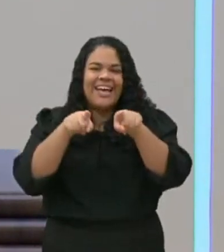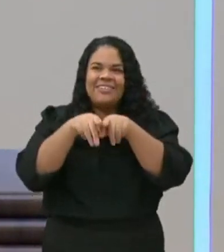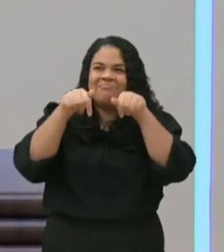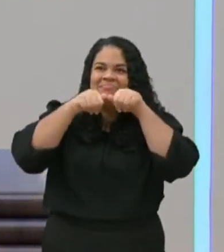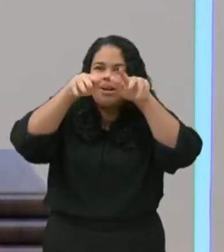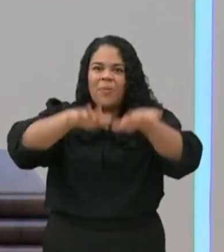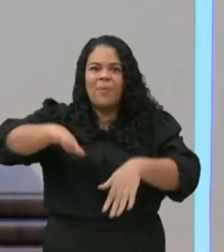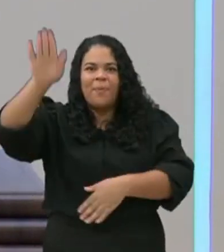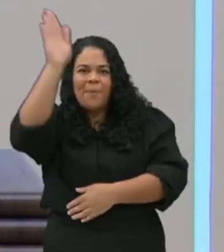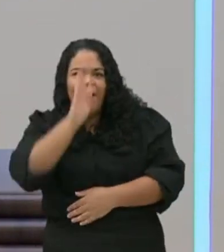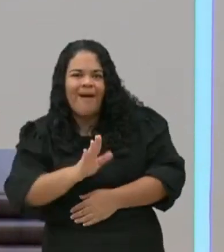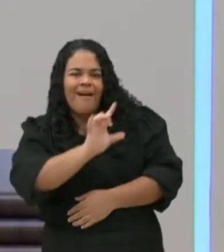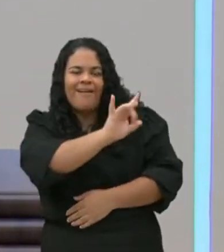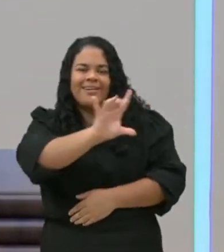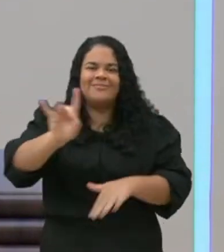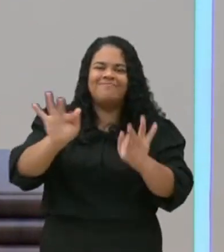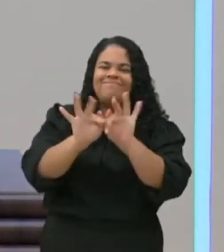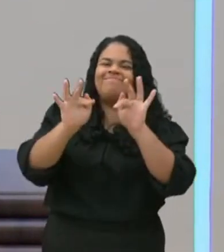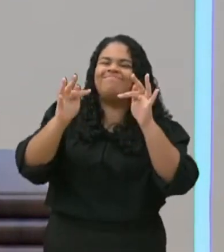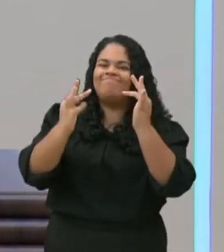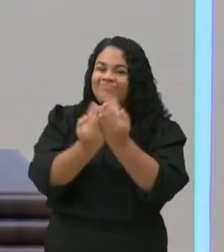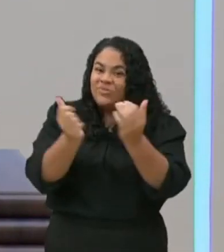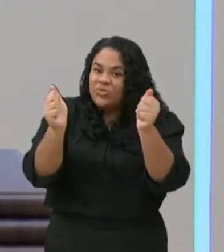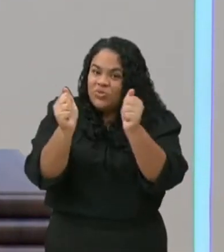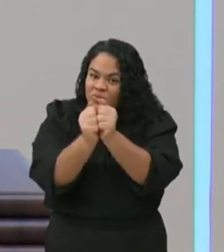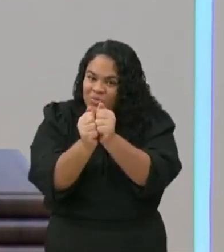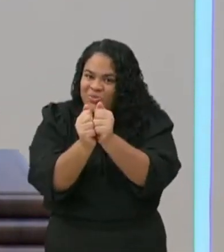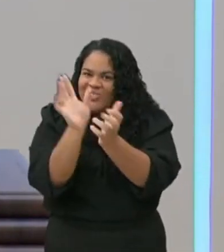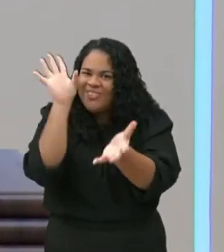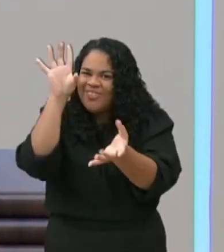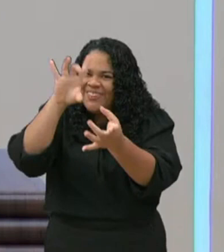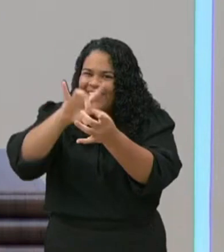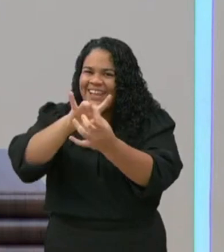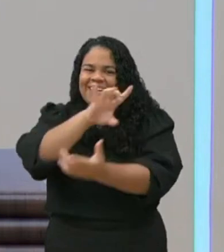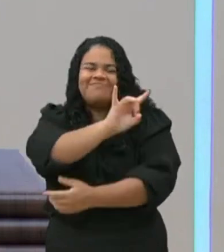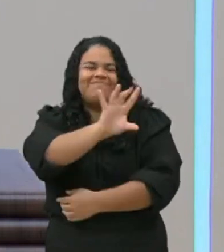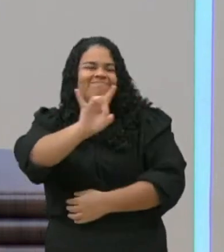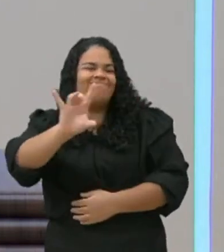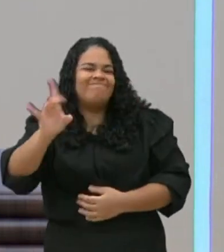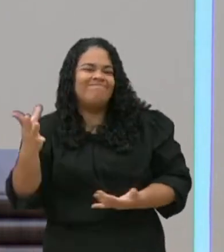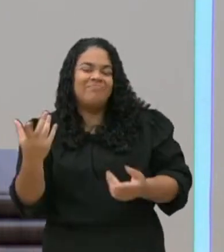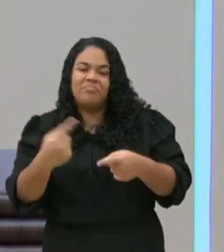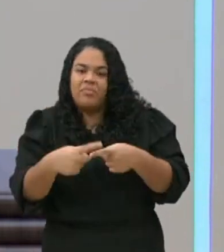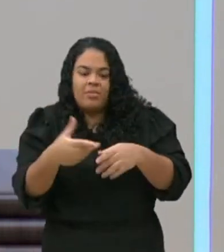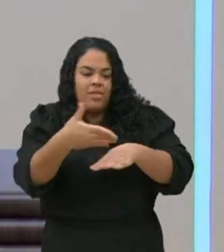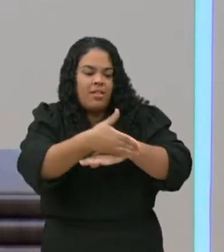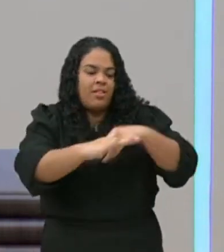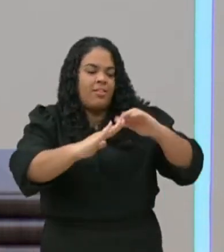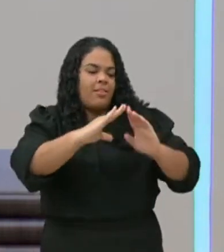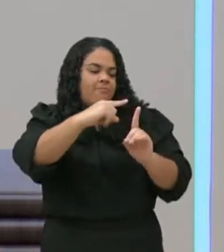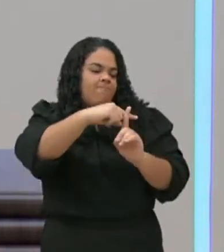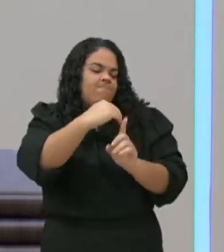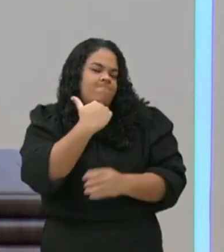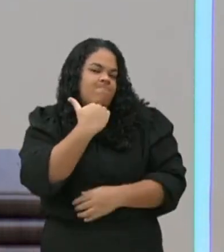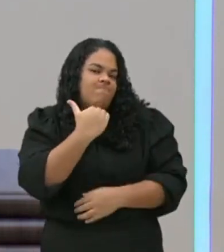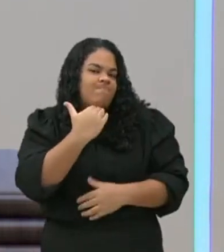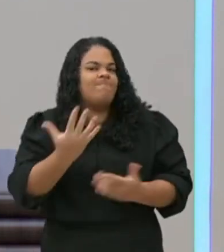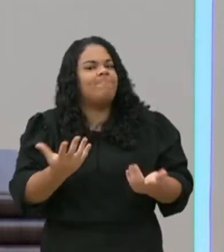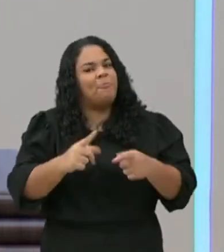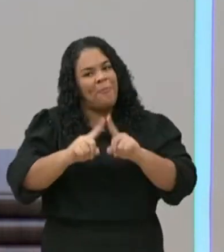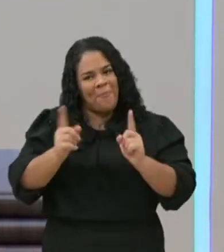está em casa e não teve a oportunidade de ir ao culto na congregação, o culto presencial.